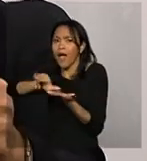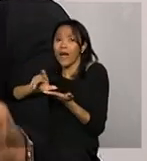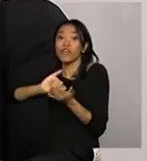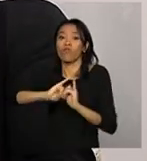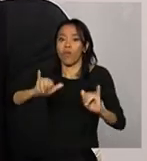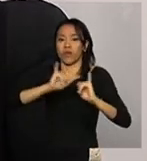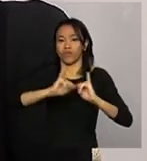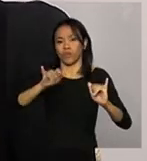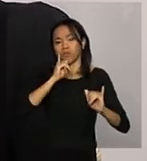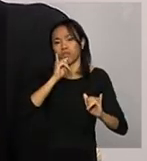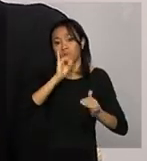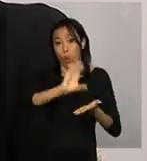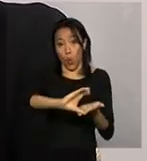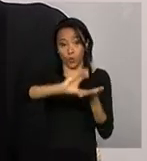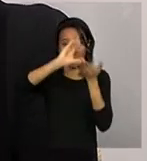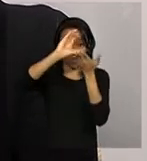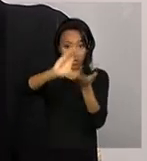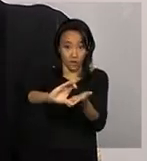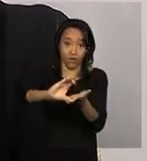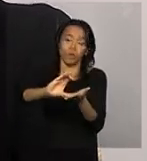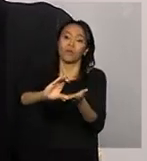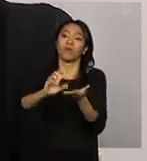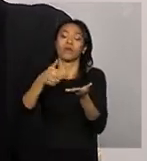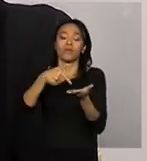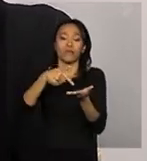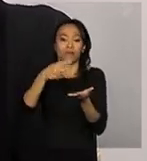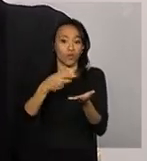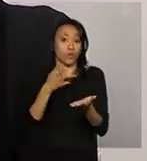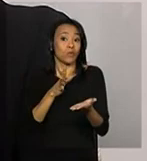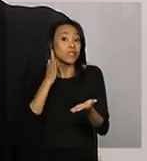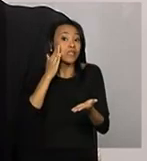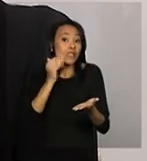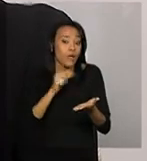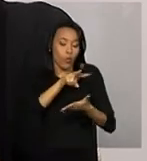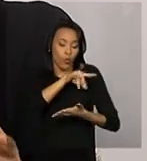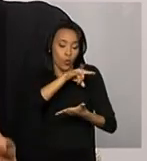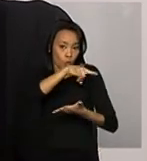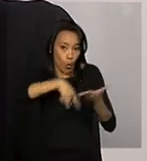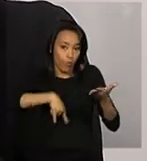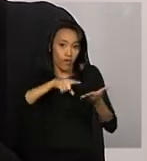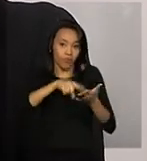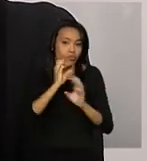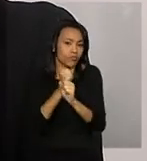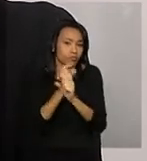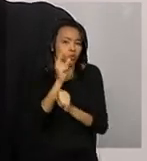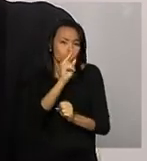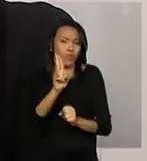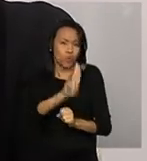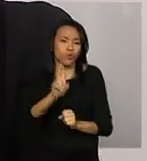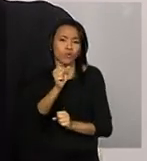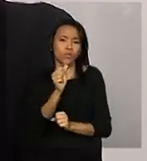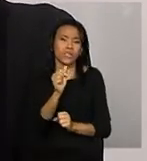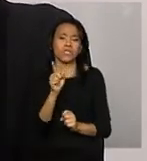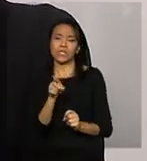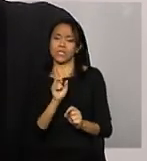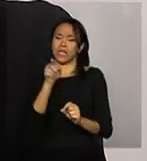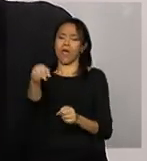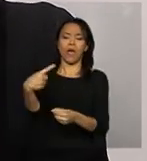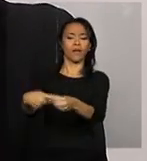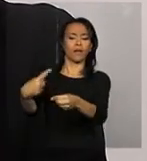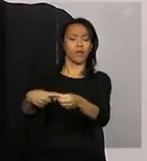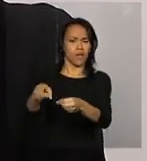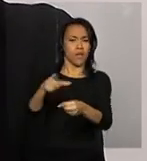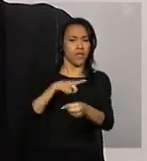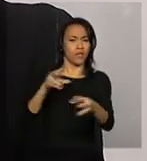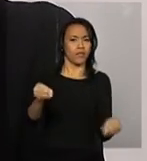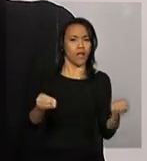o Conselho no demonstrativo, salvo o melhor juízo, ele precisa indicar se o ente município financia a política